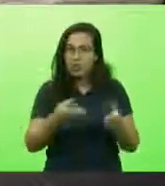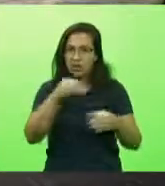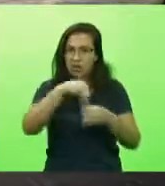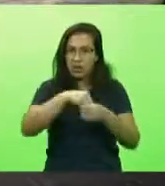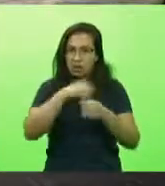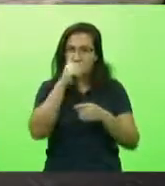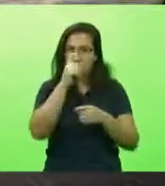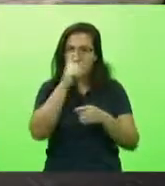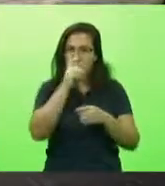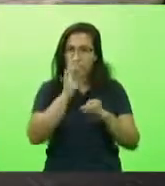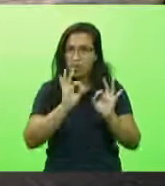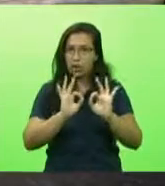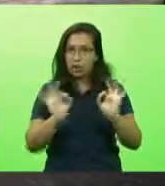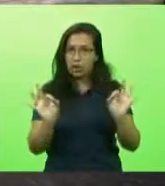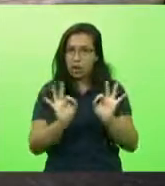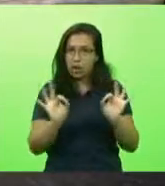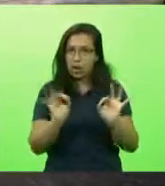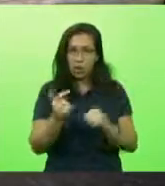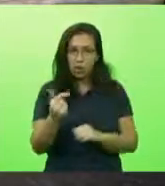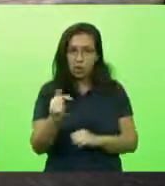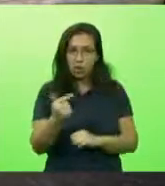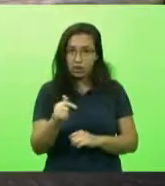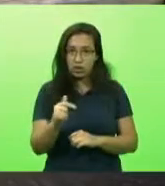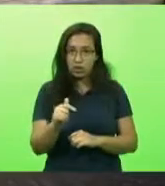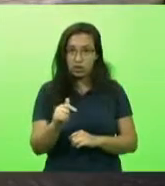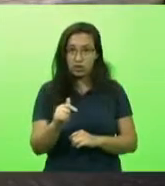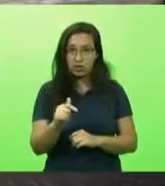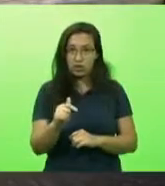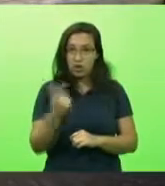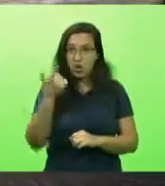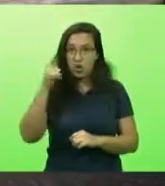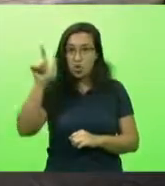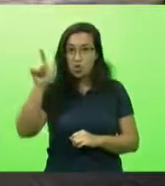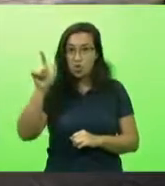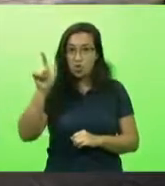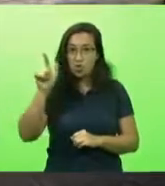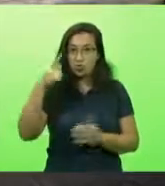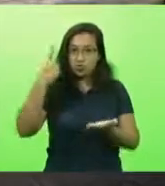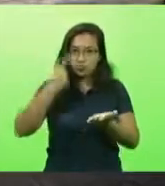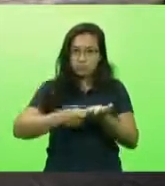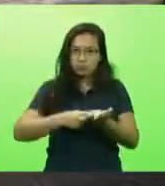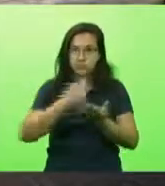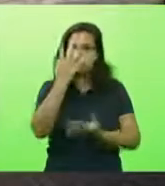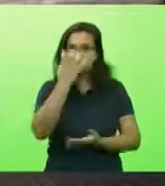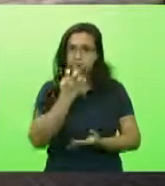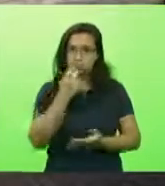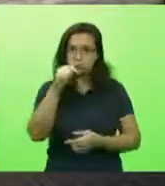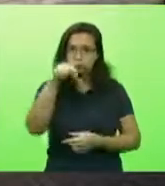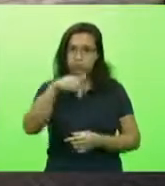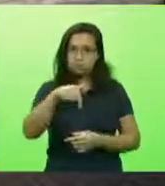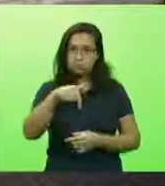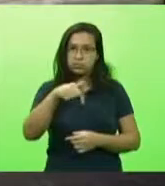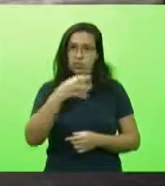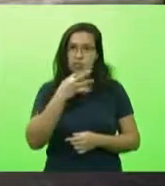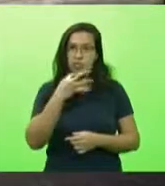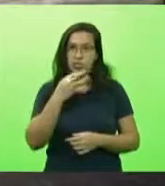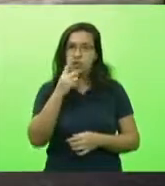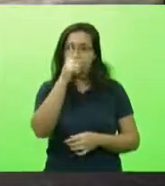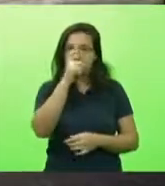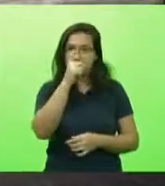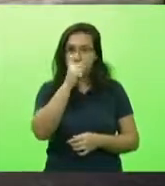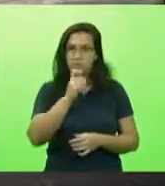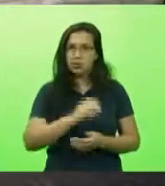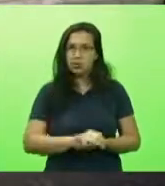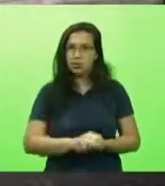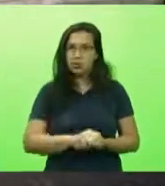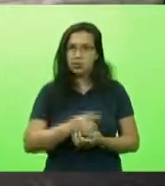clínico do hospital para administrar o hospital, não havia ninguém com compromisso com o hospital, com a continuidade, perenidade do hospital